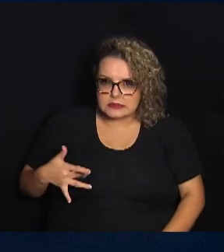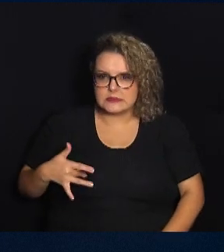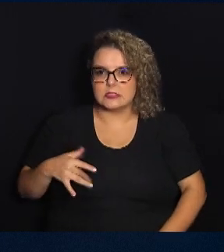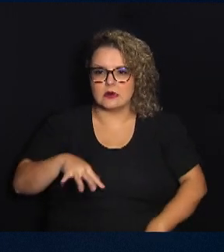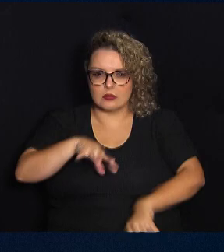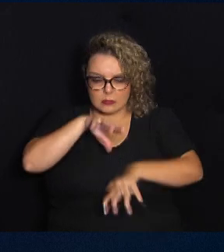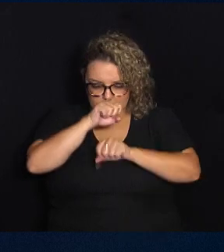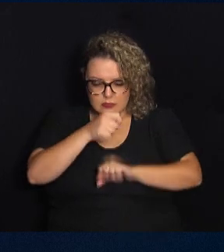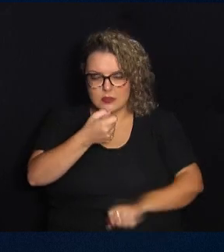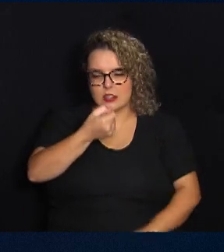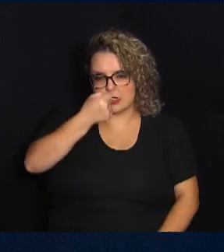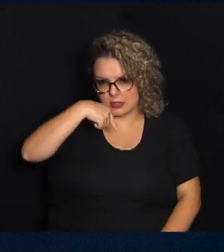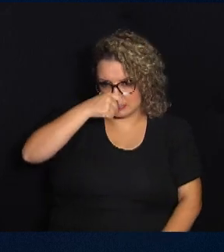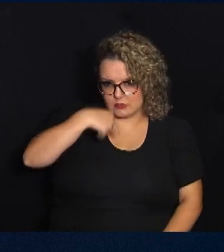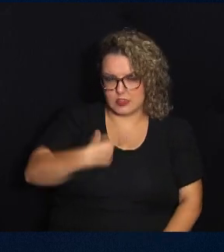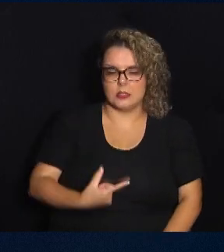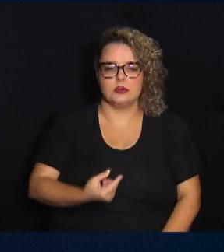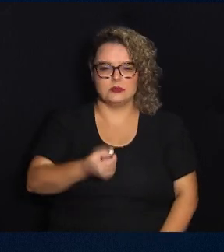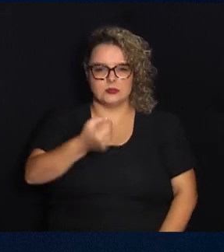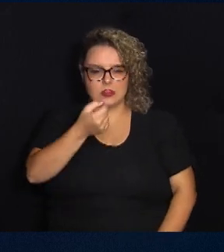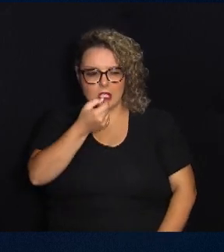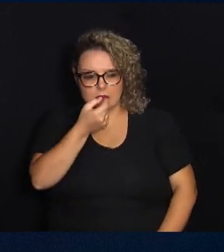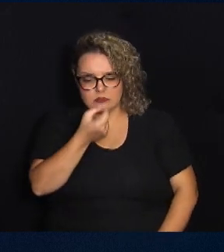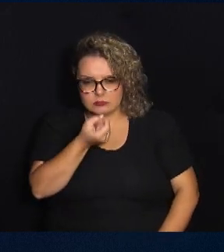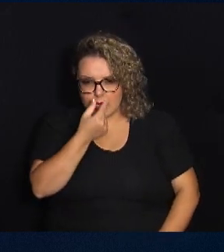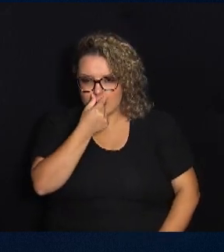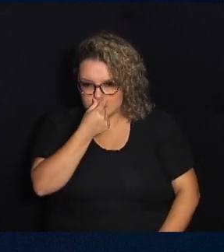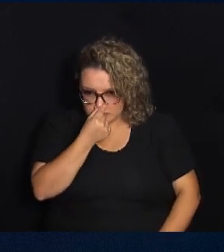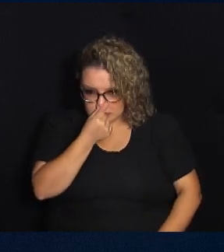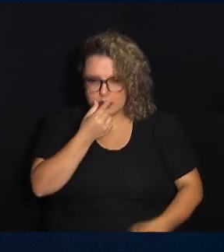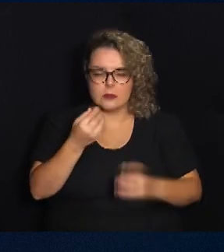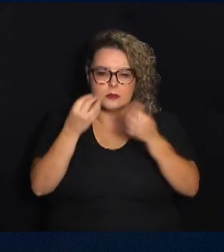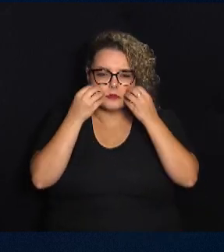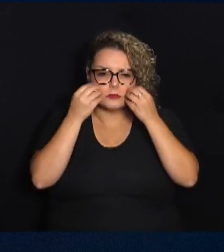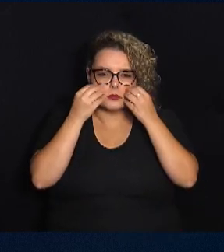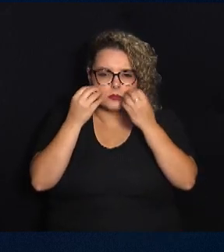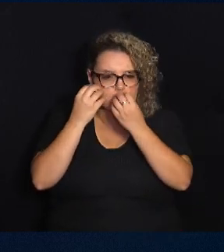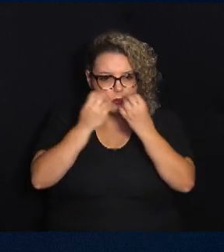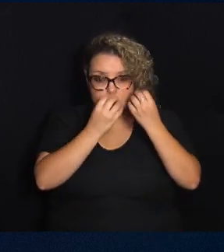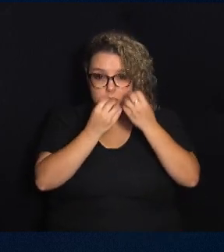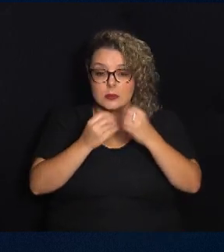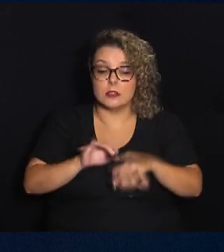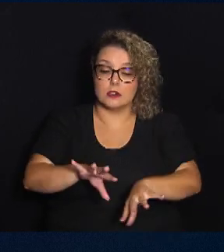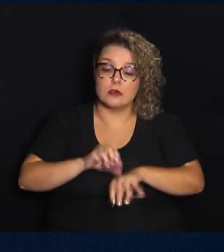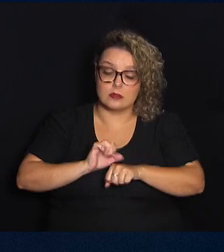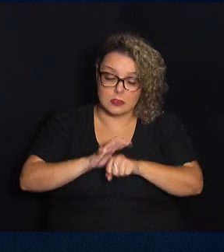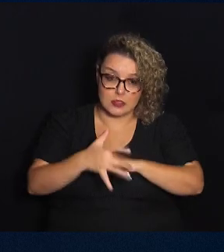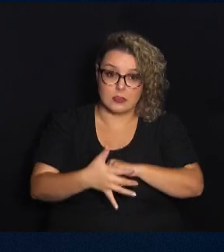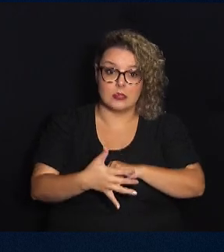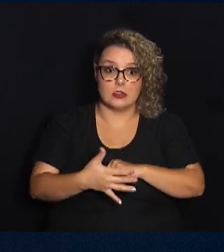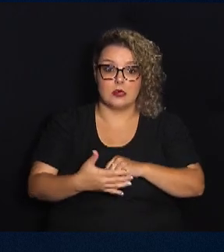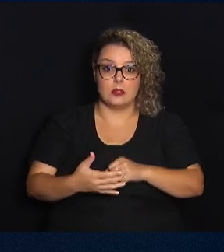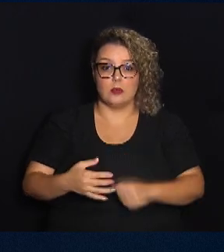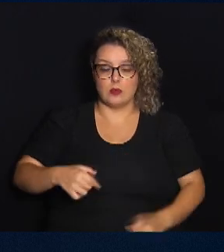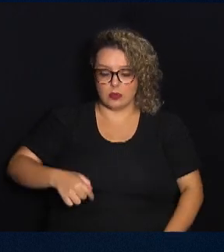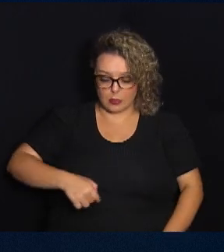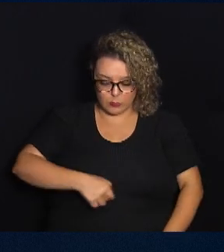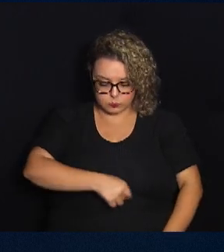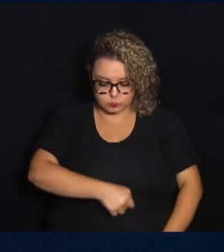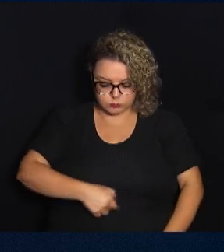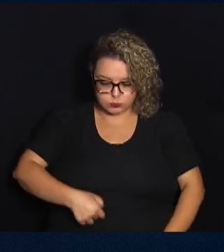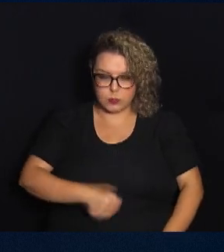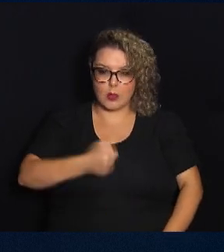bacterianas vias aéreas, que são as gripes, as sinusites, as faringites e as infecções causadas pelo Covid-19,